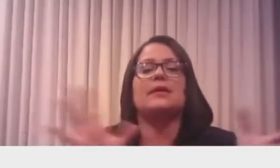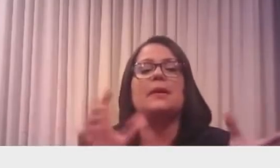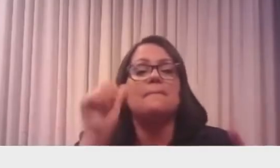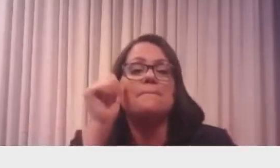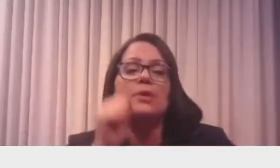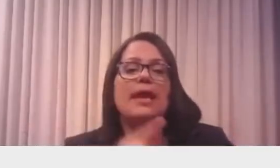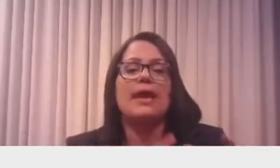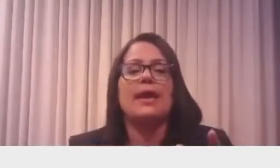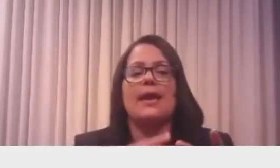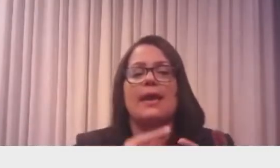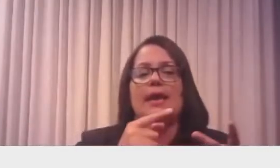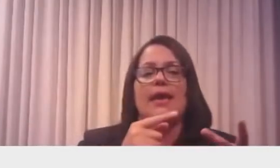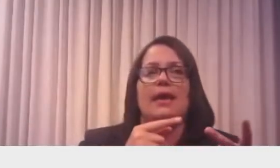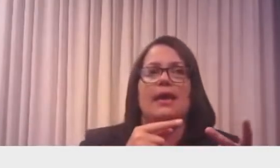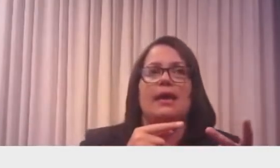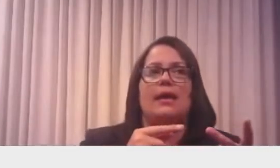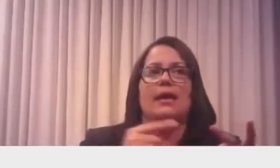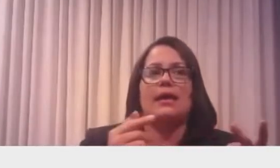e juízas afegantes.